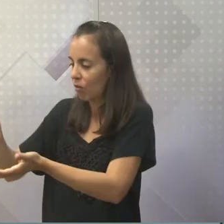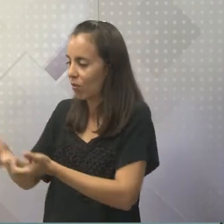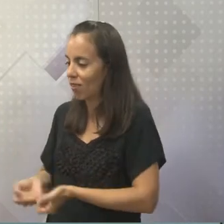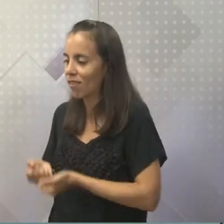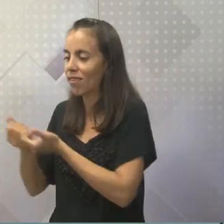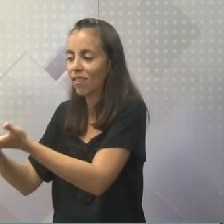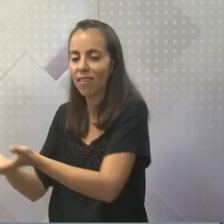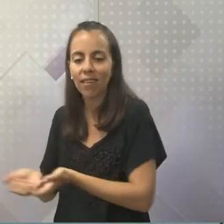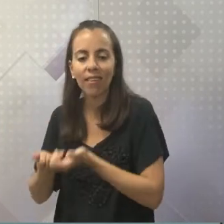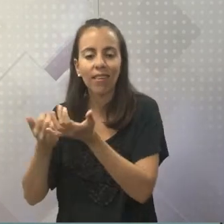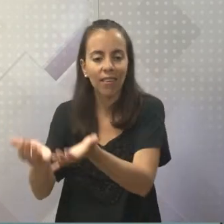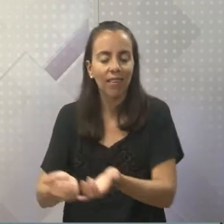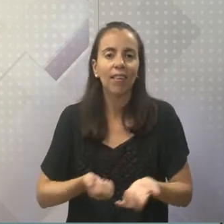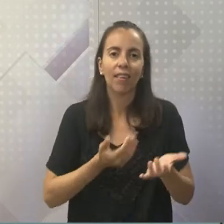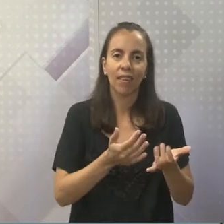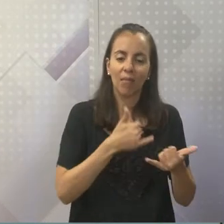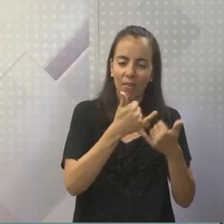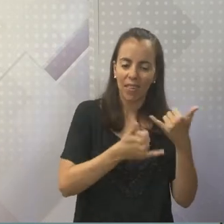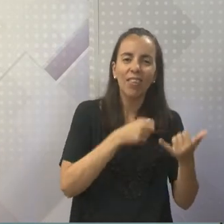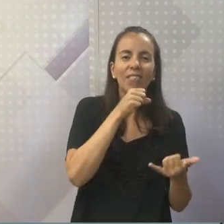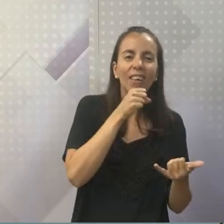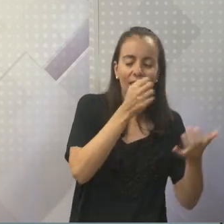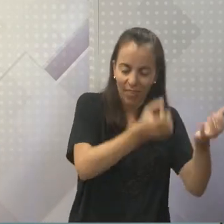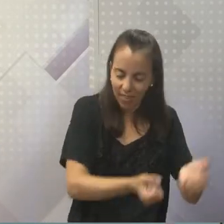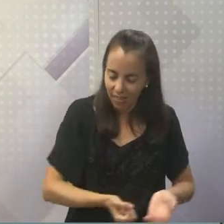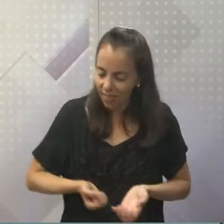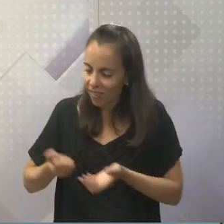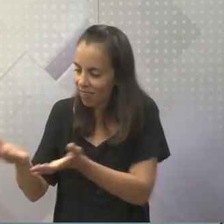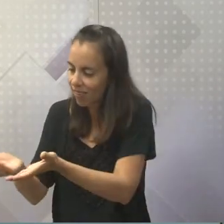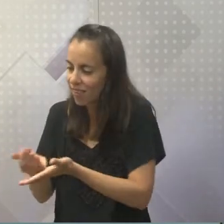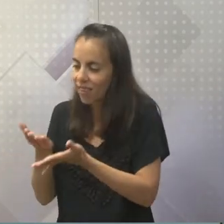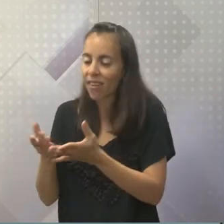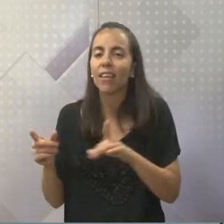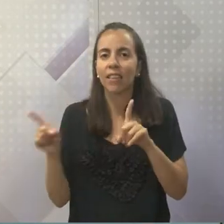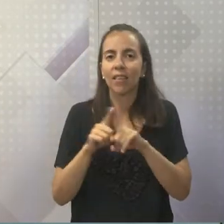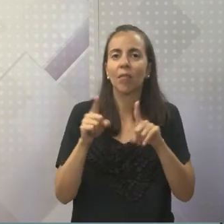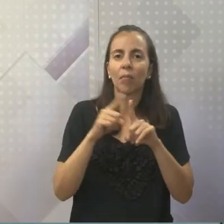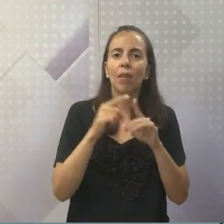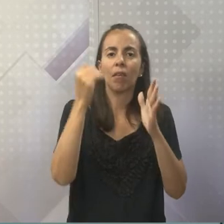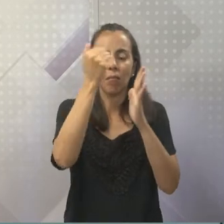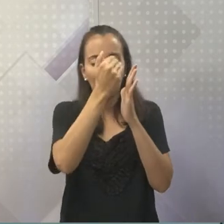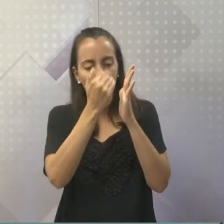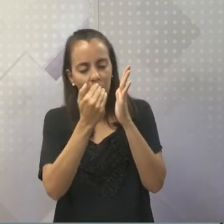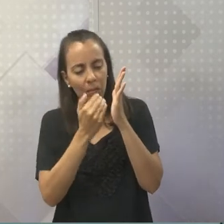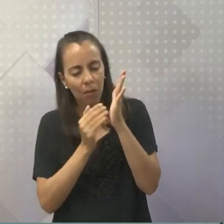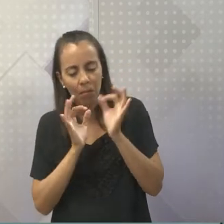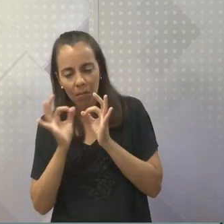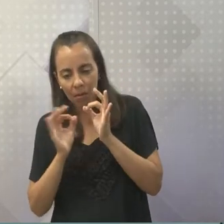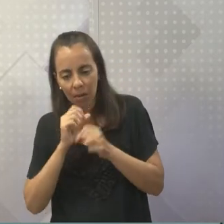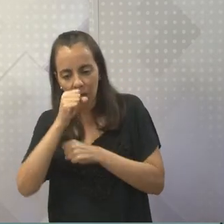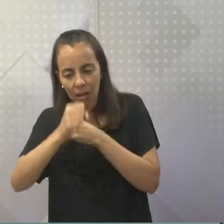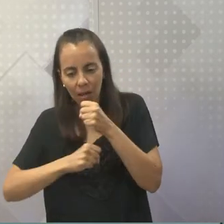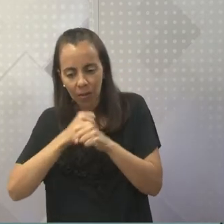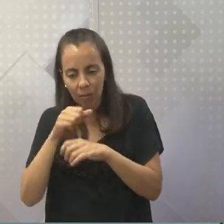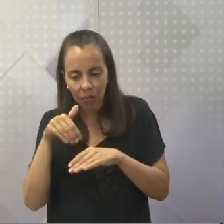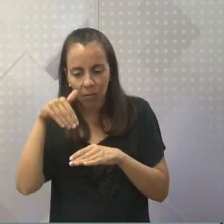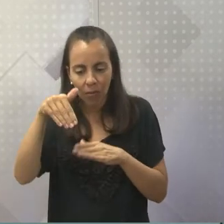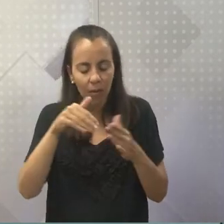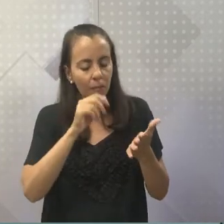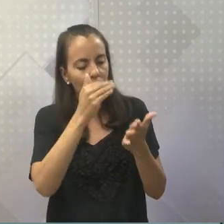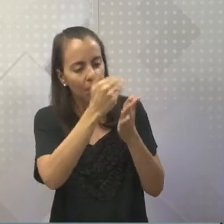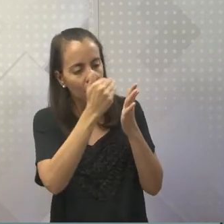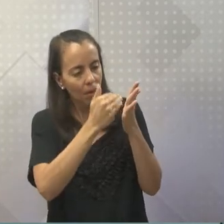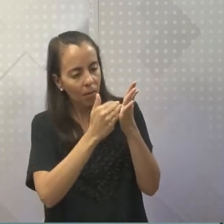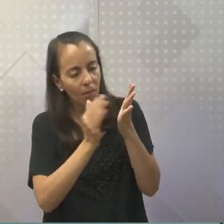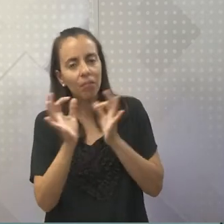doa e quer uma vida nova. Tem gente que faz a listinha lá. Como é que vai ser meu ano que vem? Não é verdade? Ou seja, nós temos essa